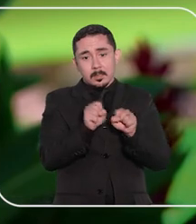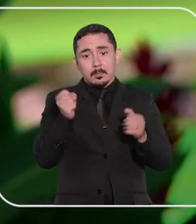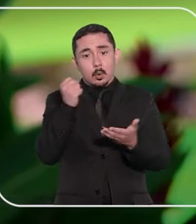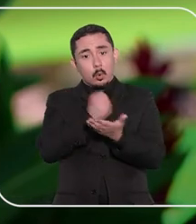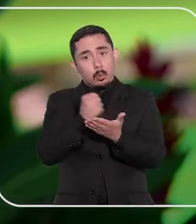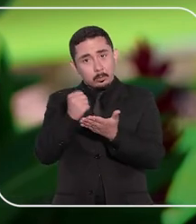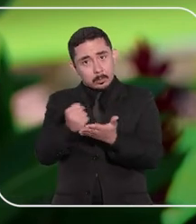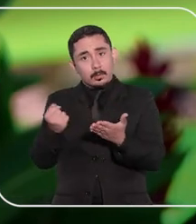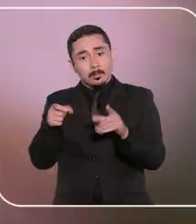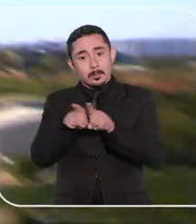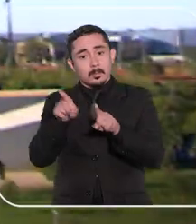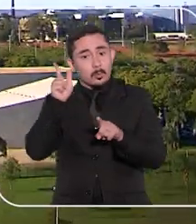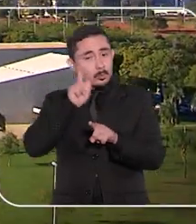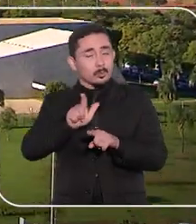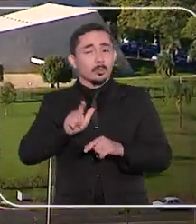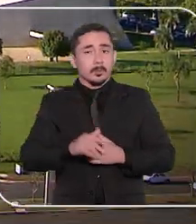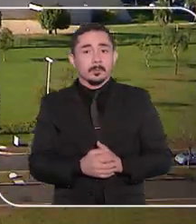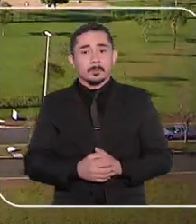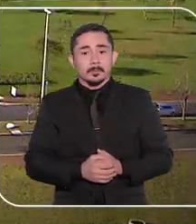contratação e aquisição.